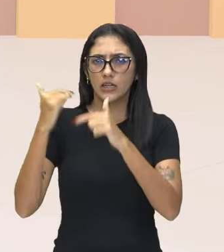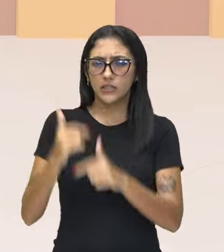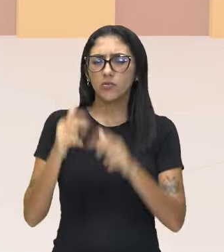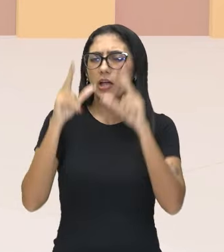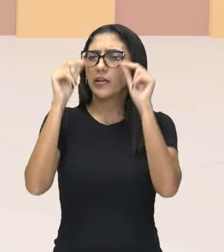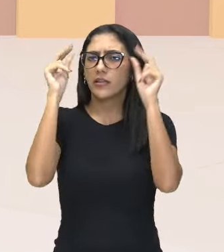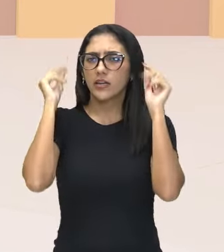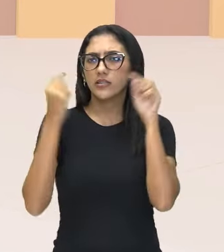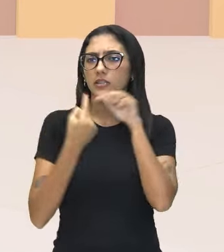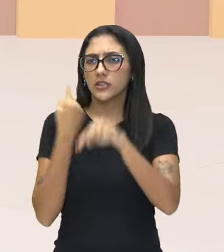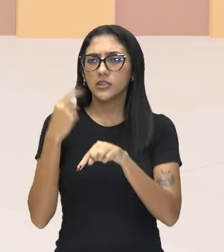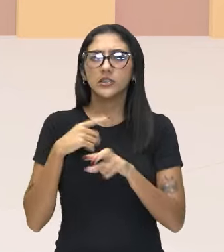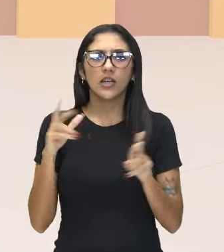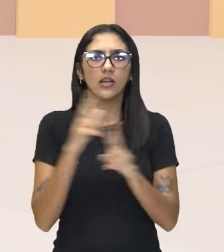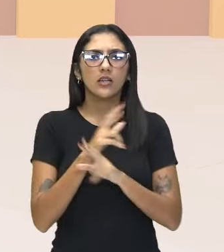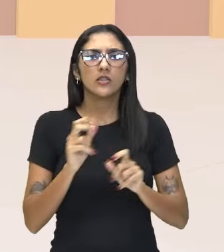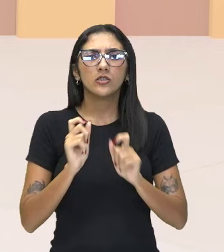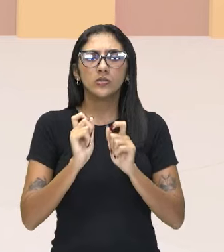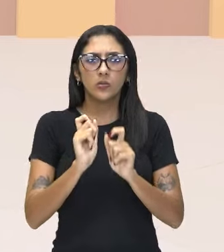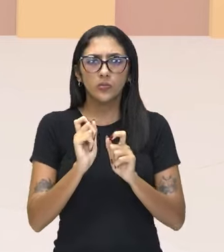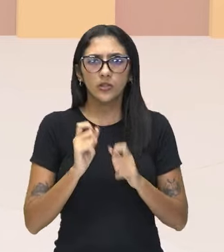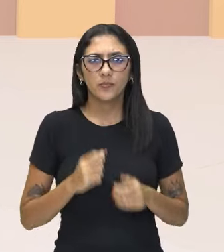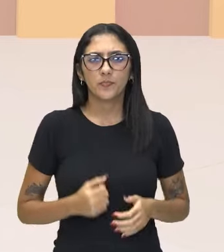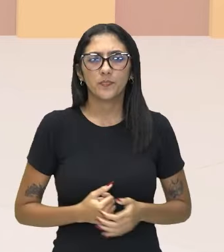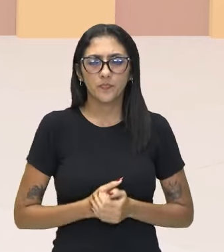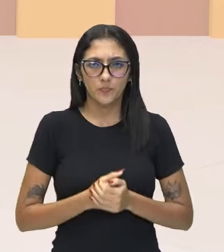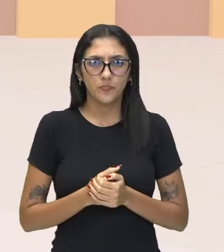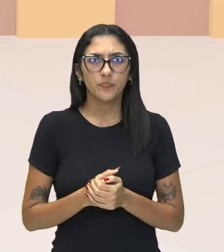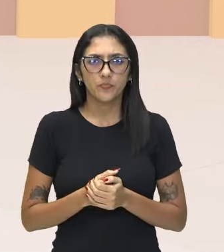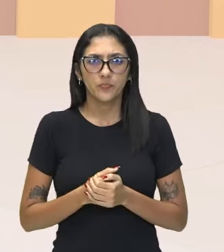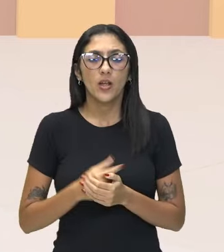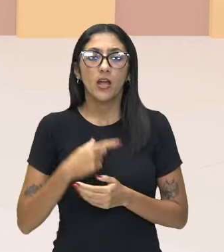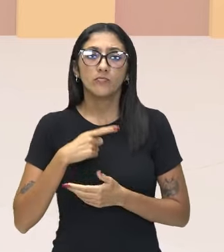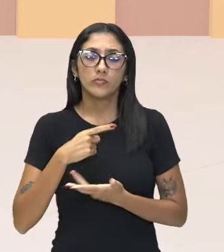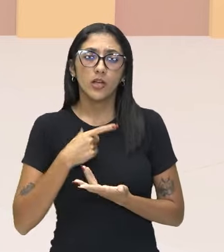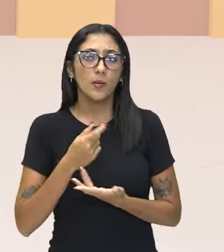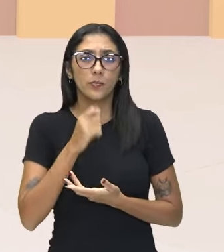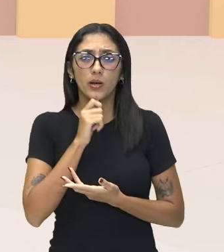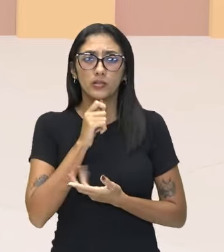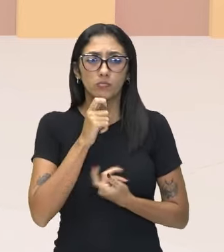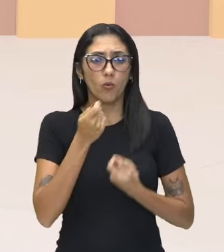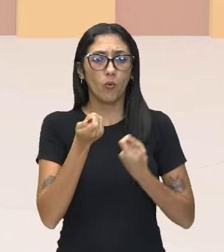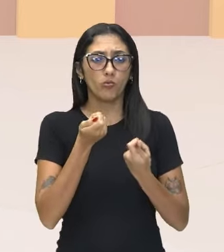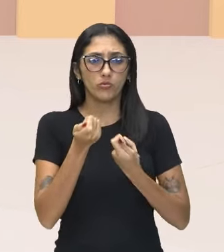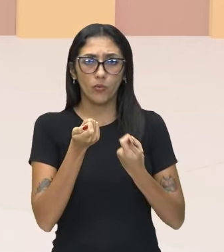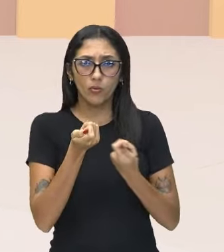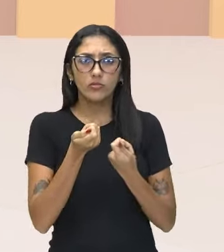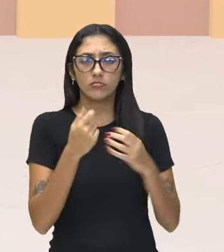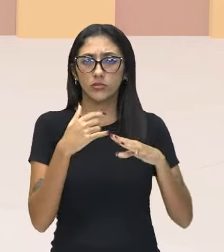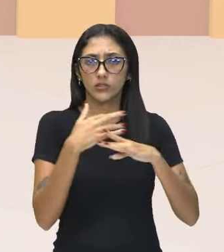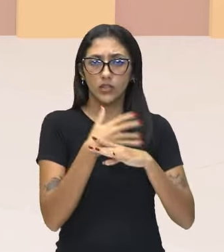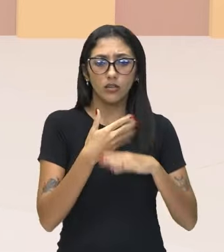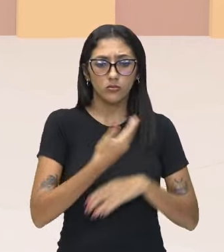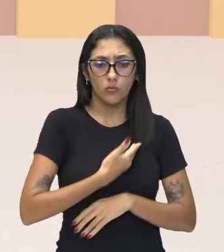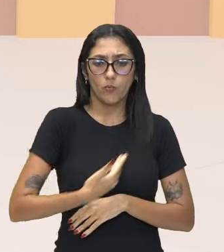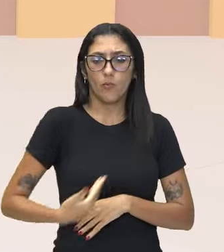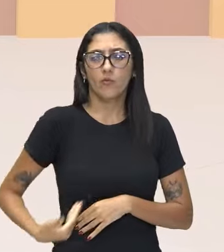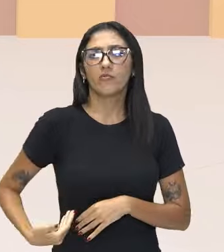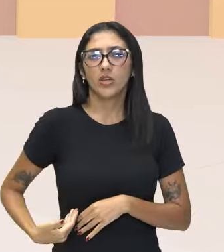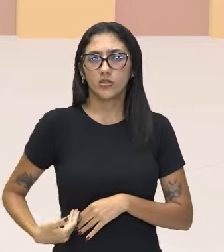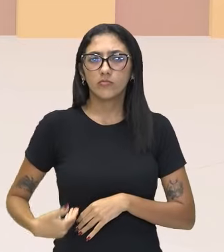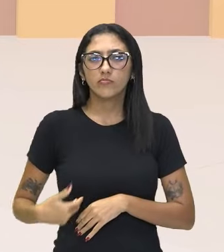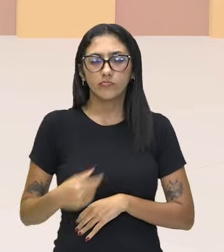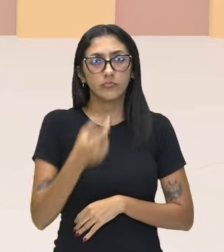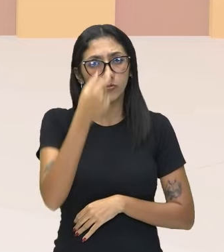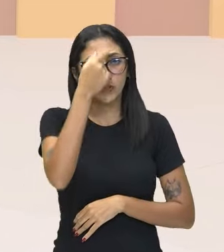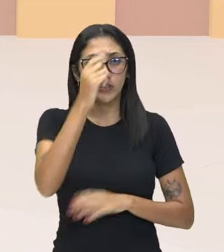ligada à arte de governar a cidade. Ou seja, era o governo dos cidadãos,